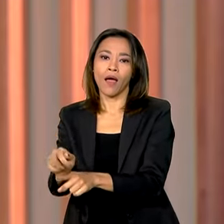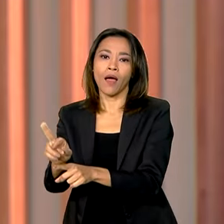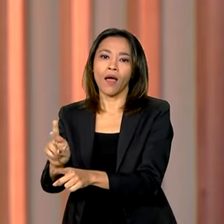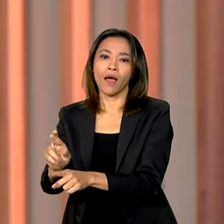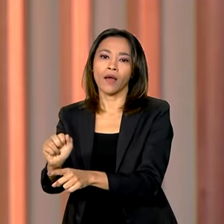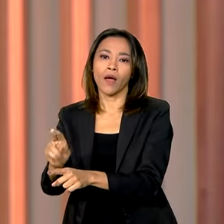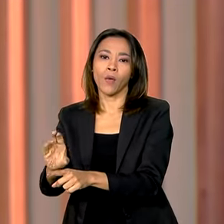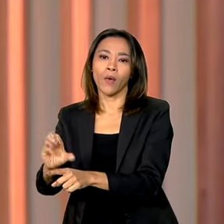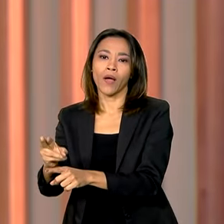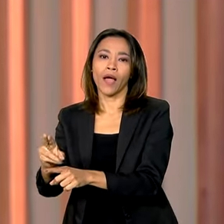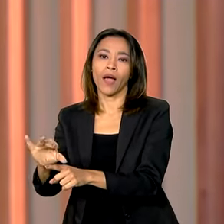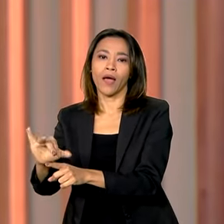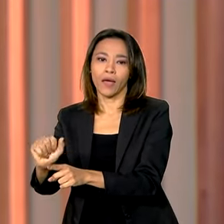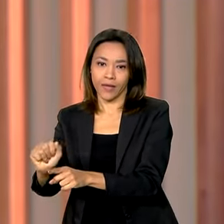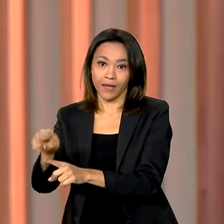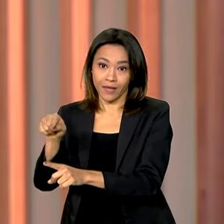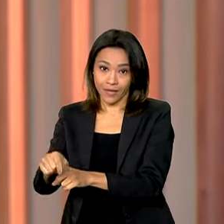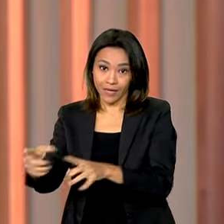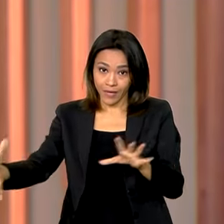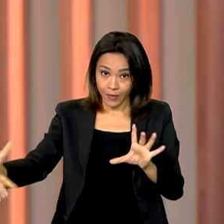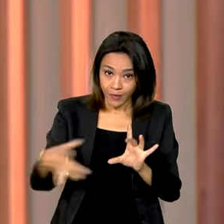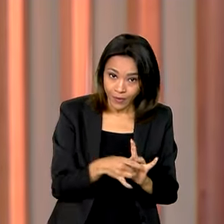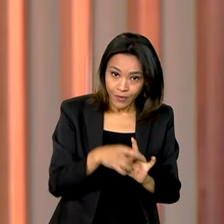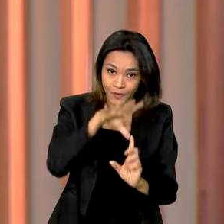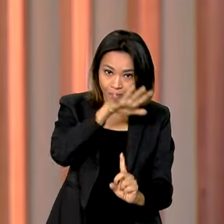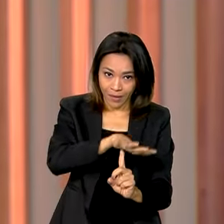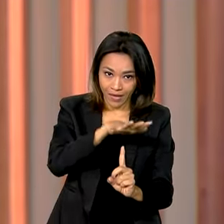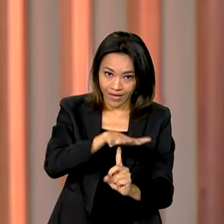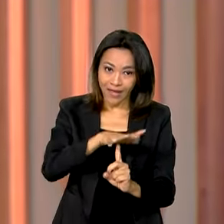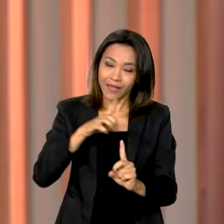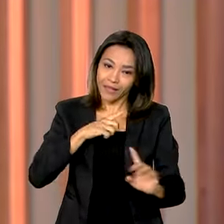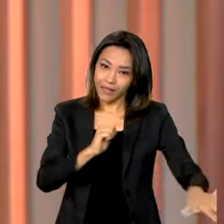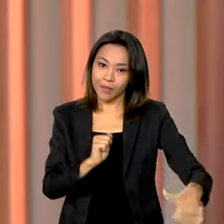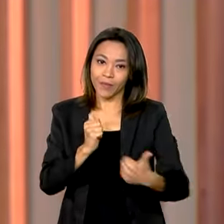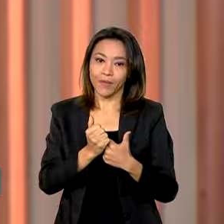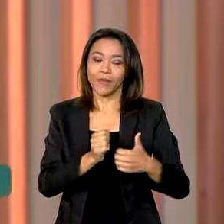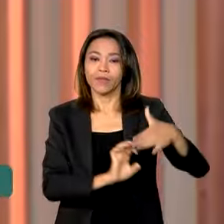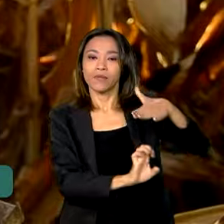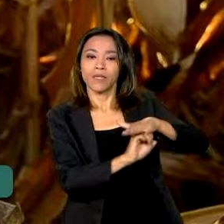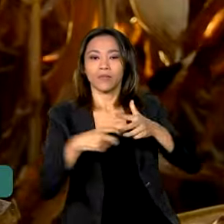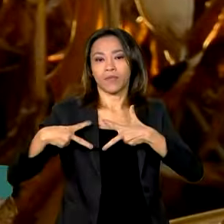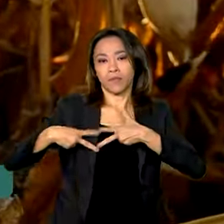no Paraná e é ligada a Petrobras. Veja na reportagem de Cleide Lopes.